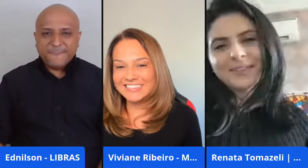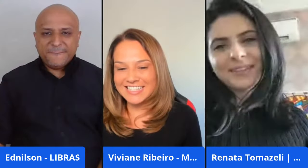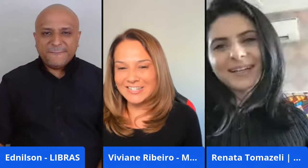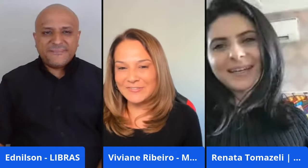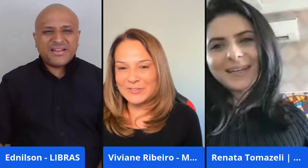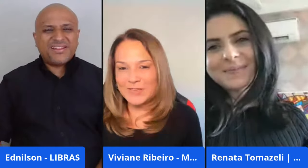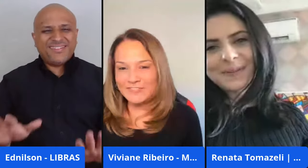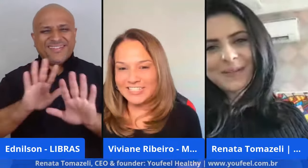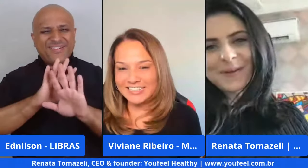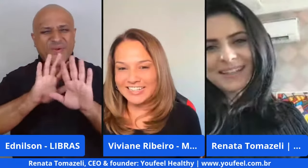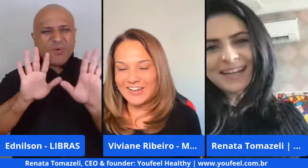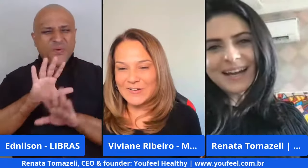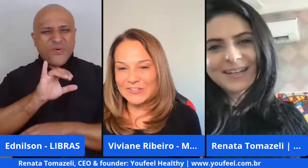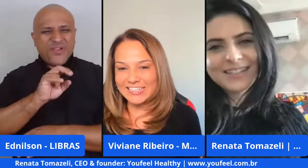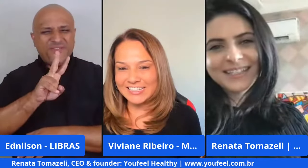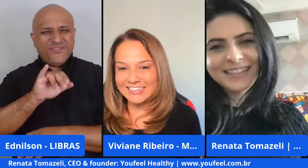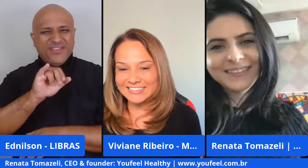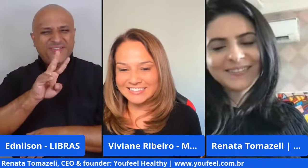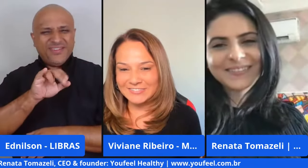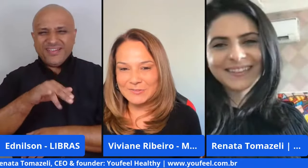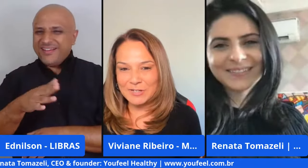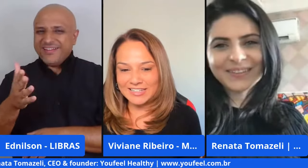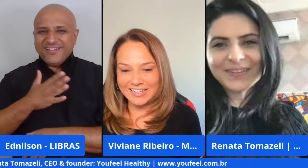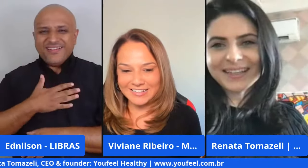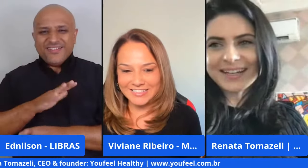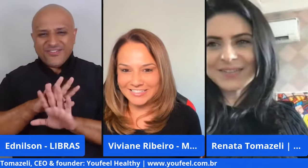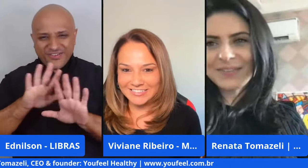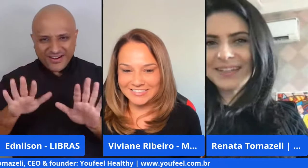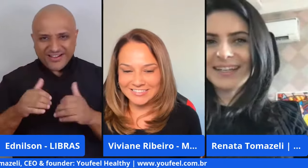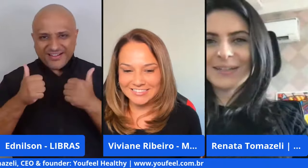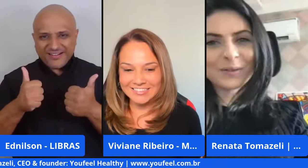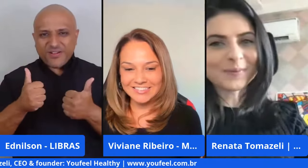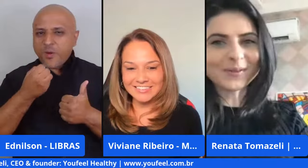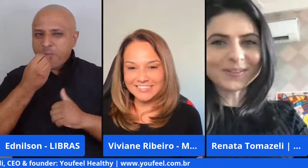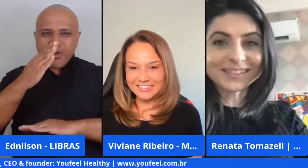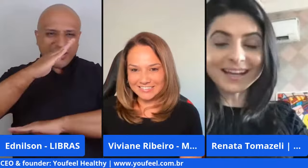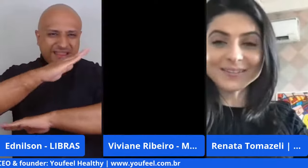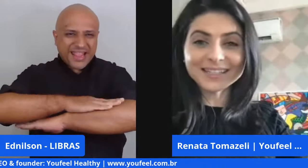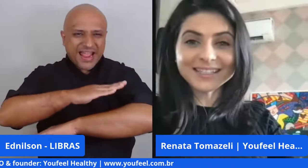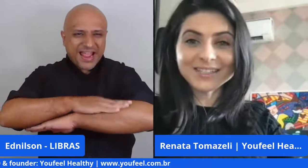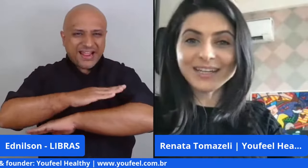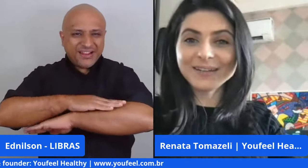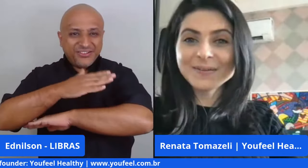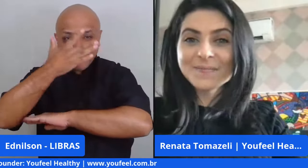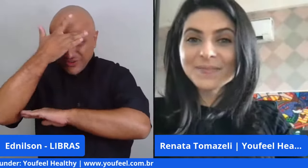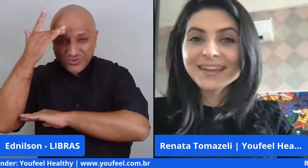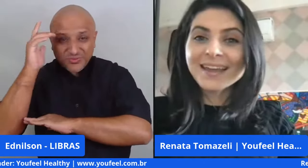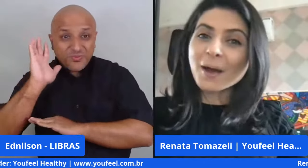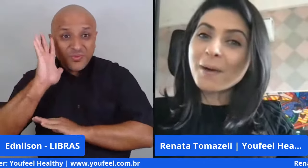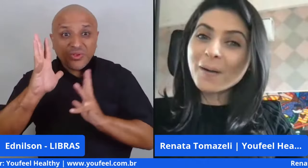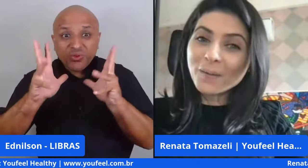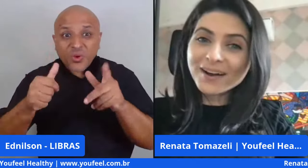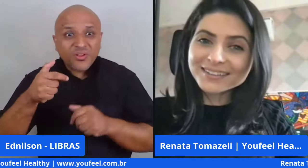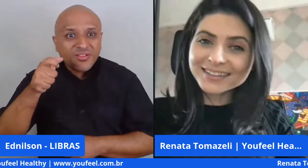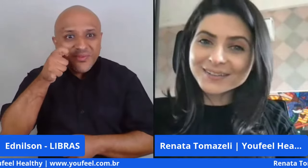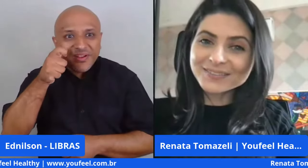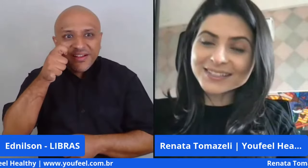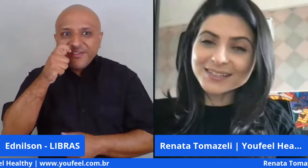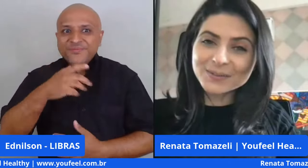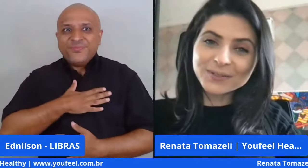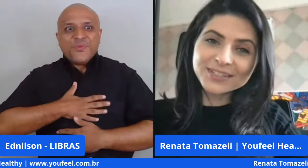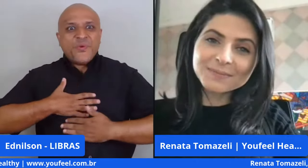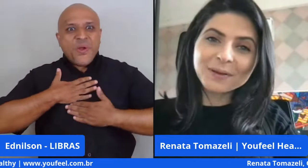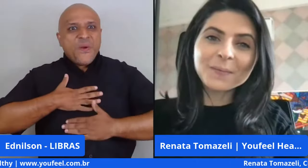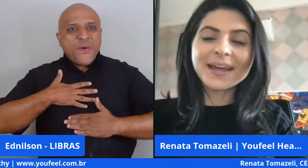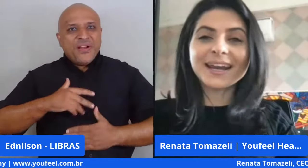Oi, Viviane. Muito boa tarde. Muito boa tarde, Viviane, todo o pessoal que está aí nos assistindo. É uma honra estar aqui